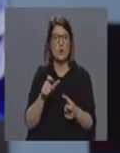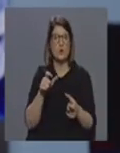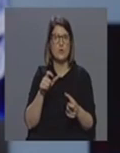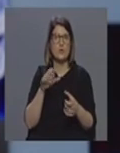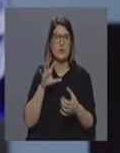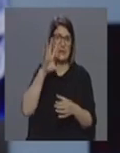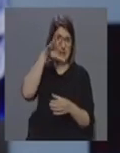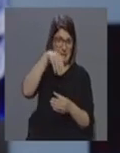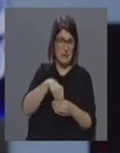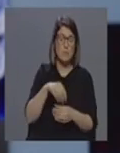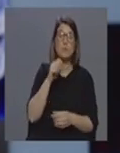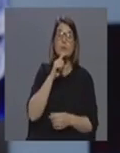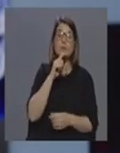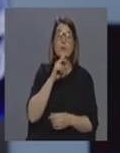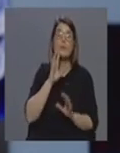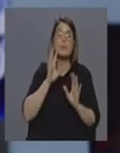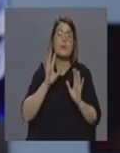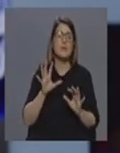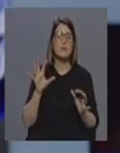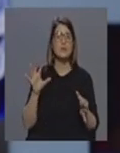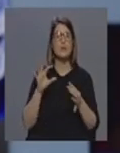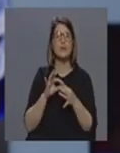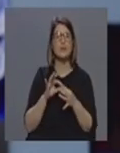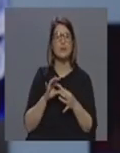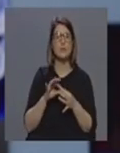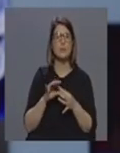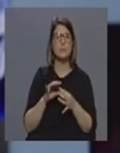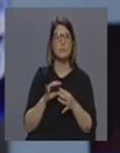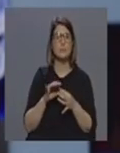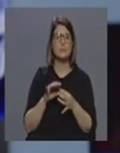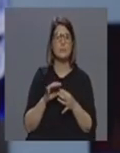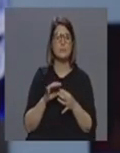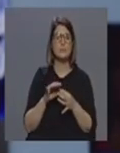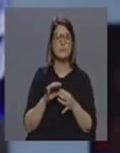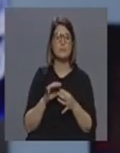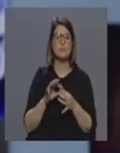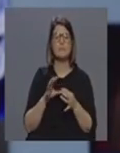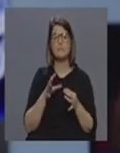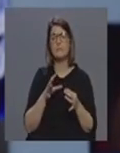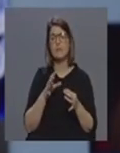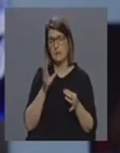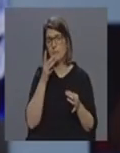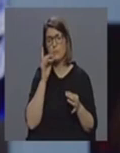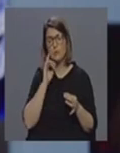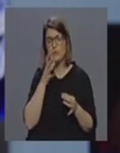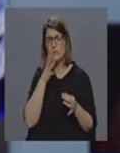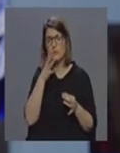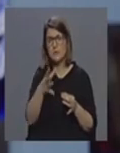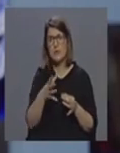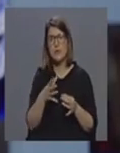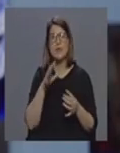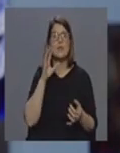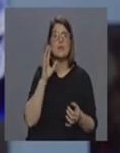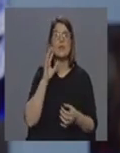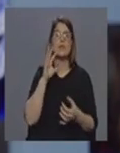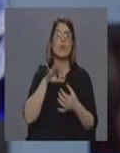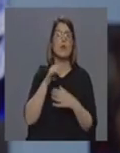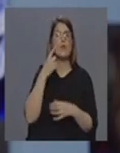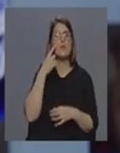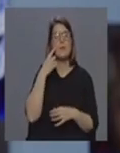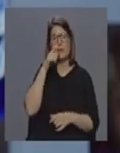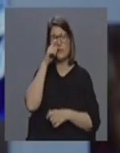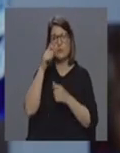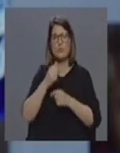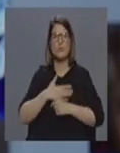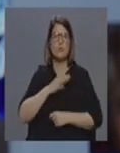instalações não tem a ver digamos assim e isso importa também aqui dar nota com o conhecimento e a capacidade dos profissionais porque